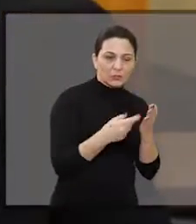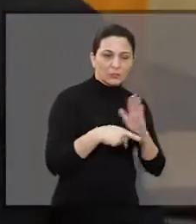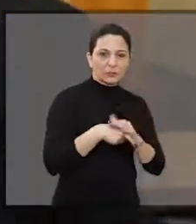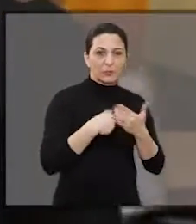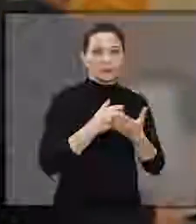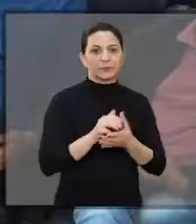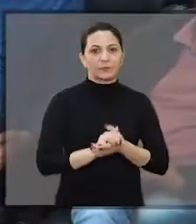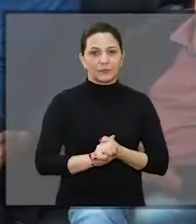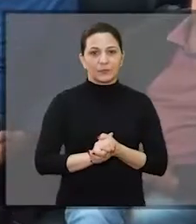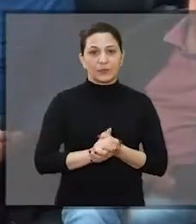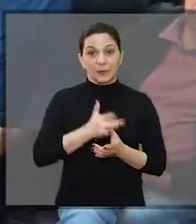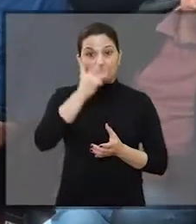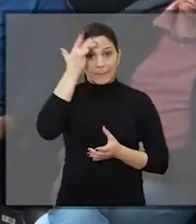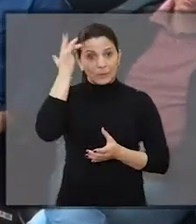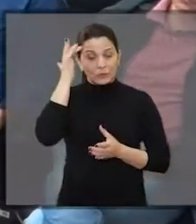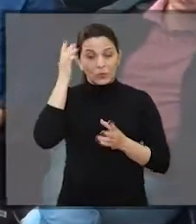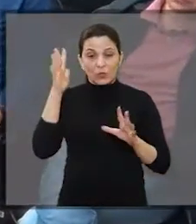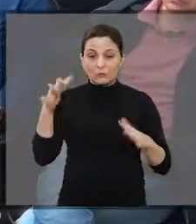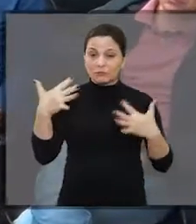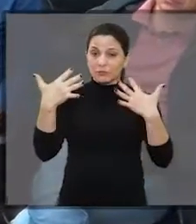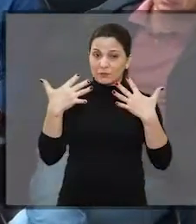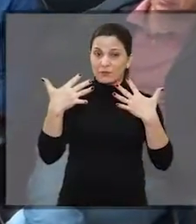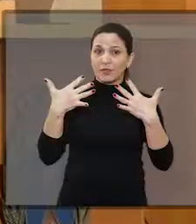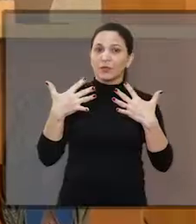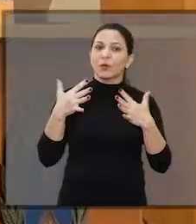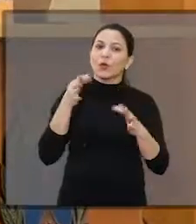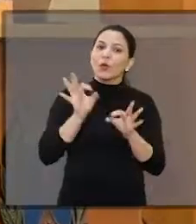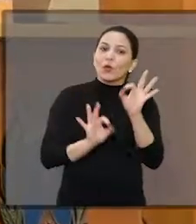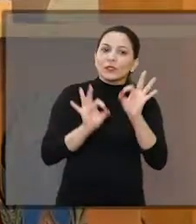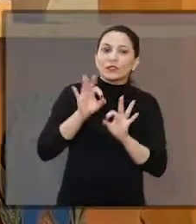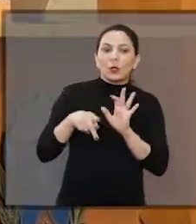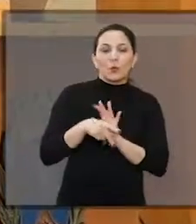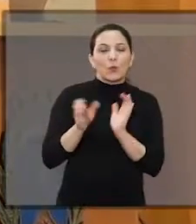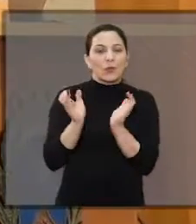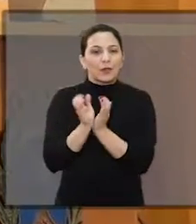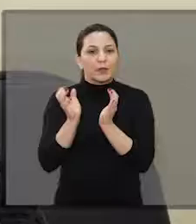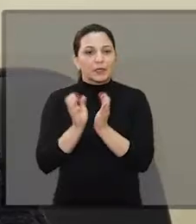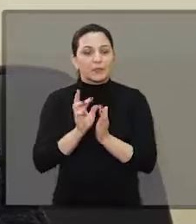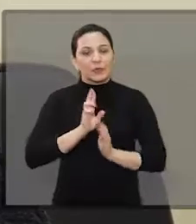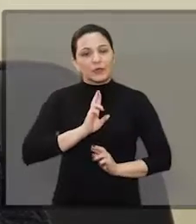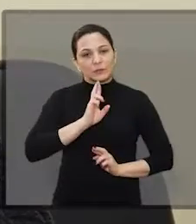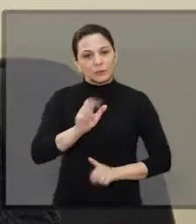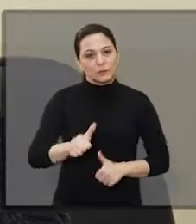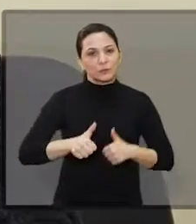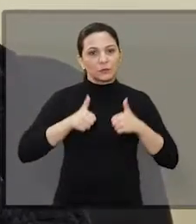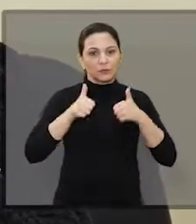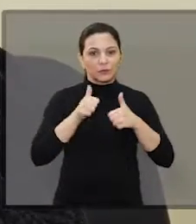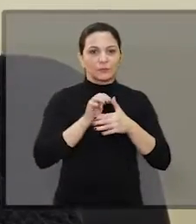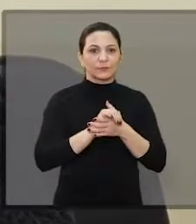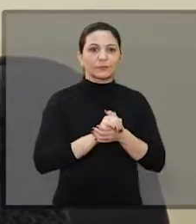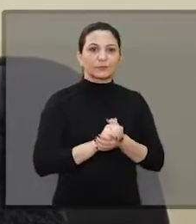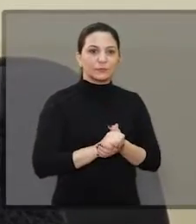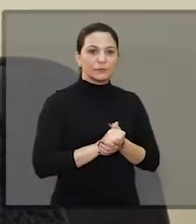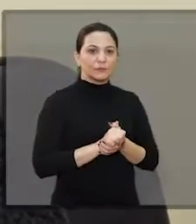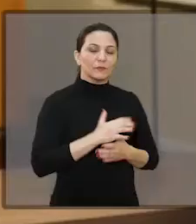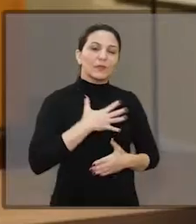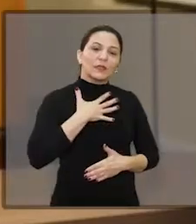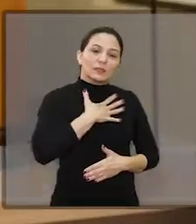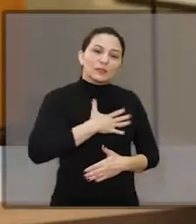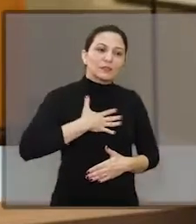LGBT de Araraquara. Para o público e para os organizadores da Semana Rodolfo Telaroli, os resultados foram positivos.